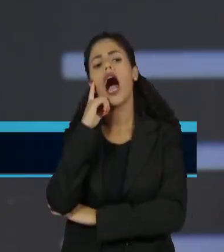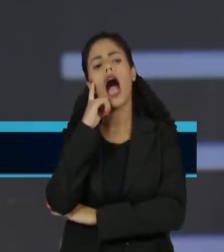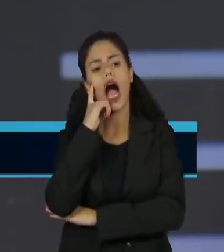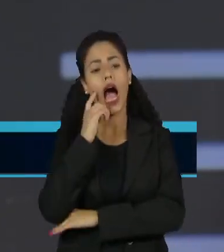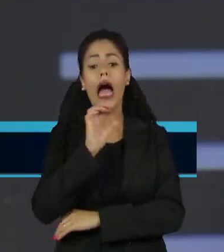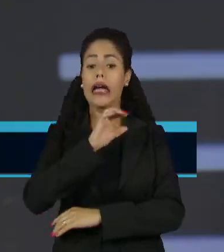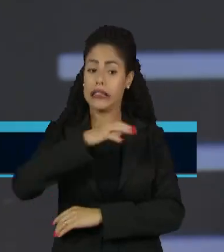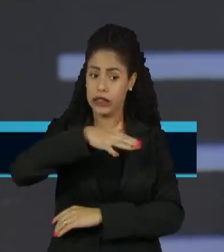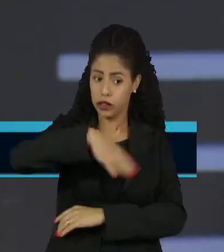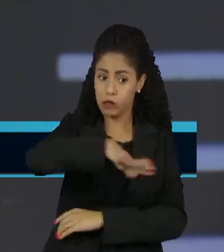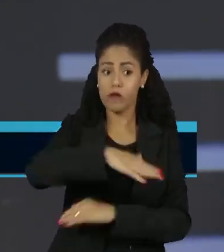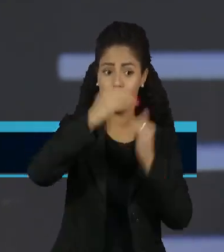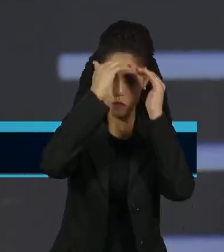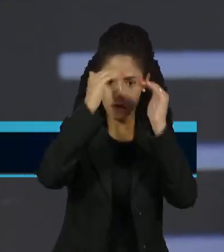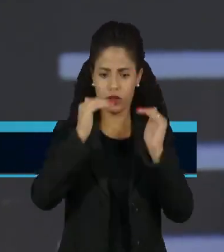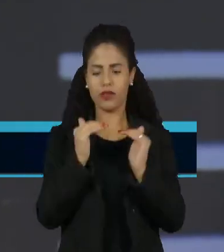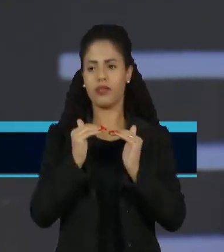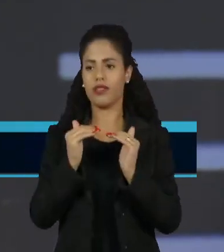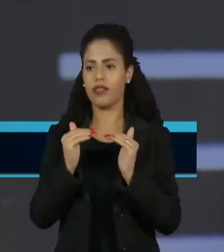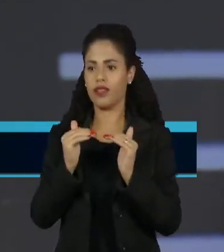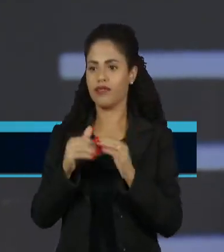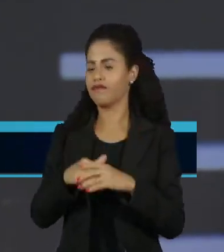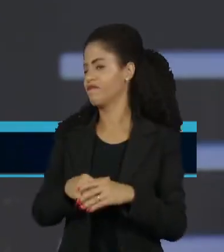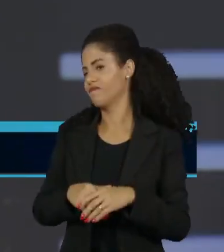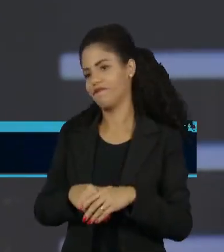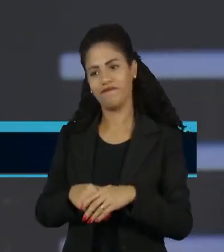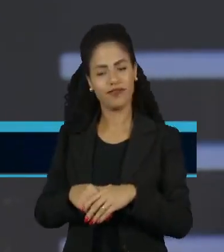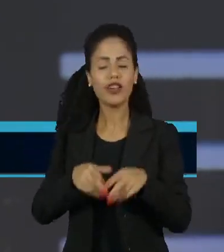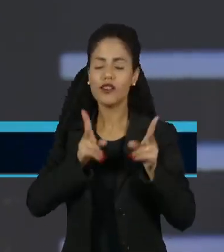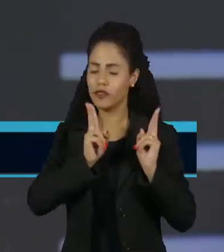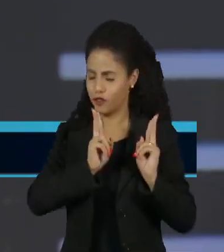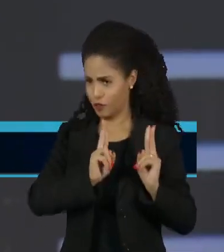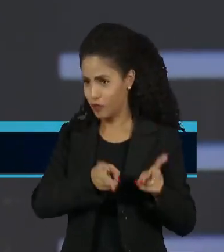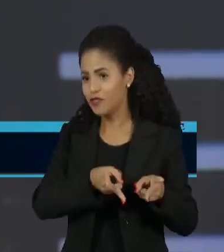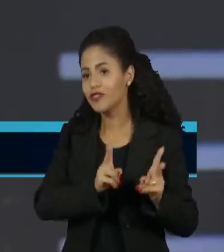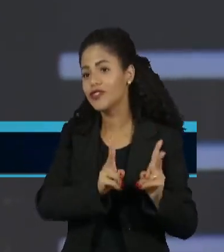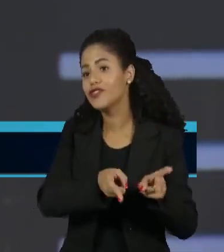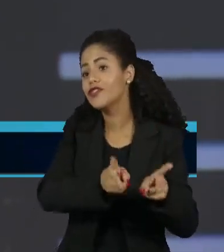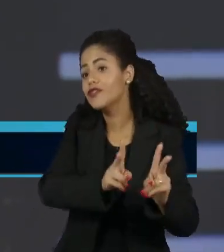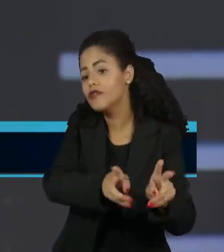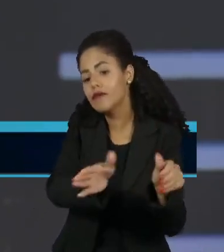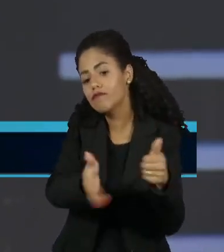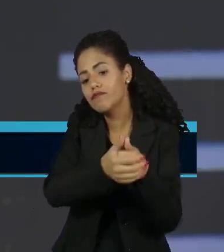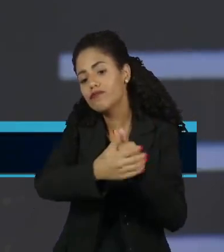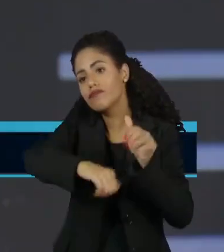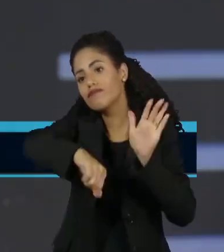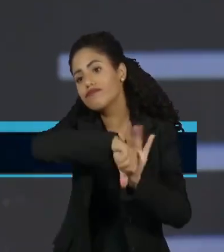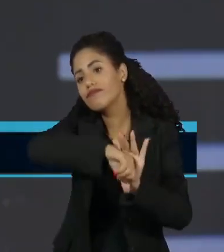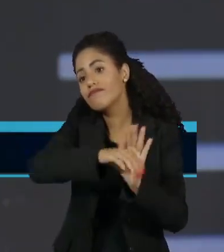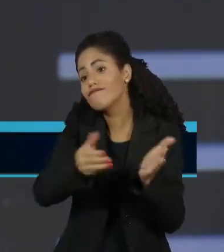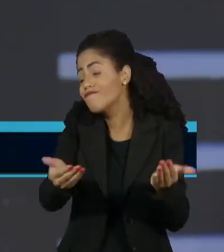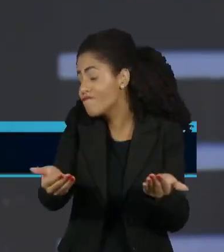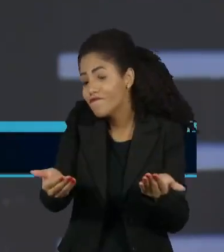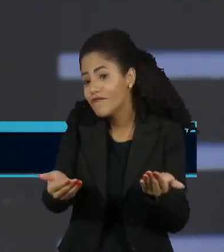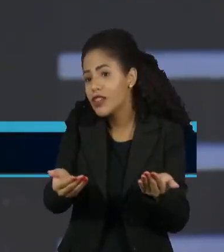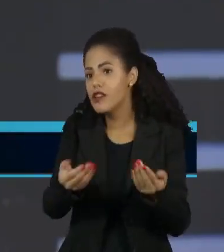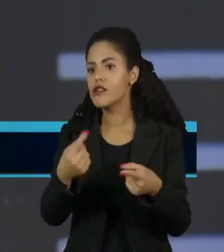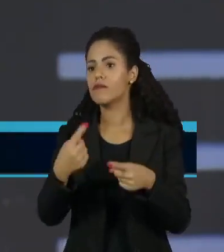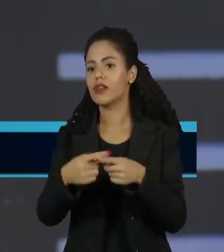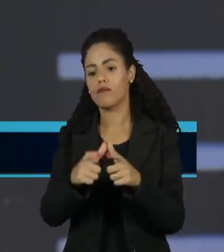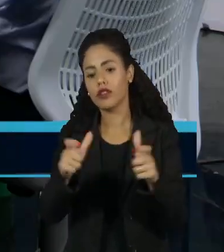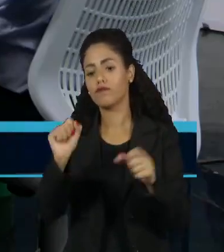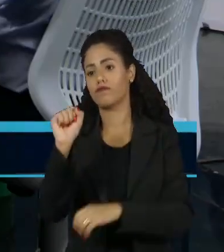reduzir aquela atividade. Ela continua a ocorrer sem regras e muitas vezes provocando danos